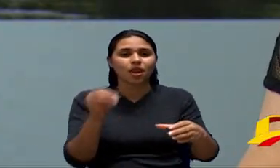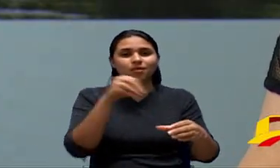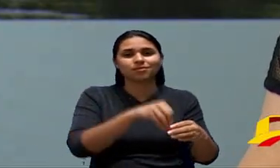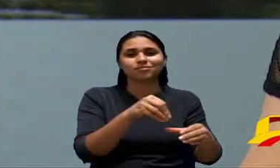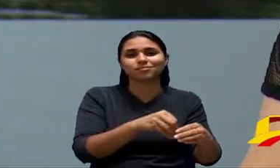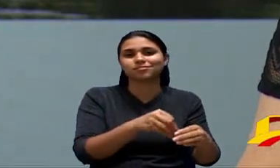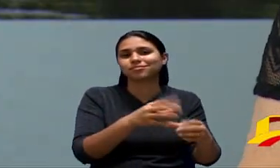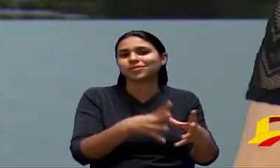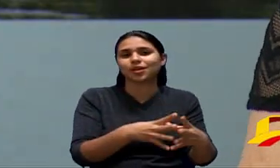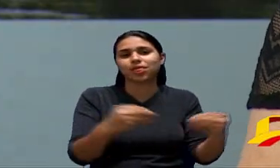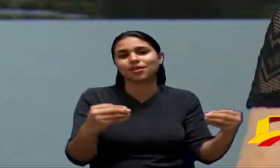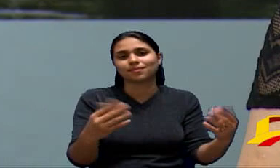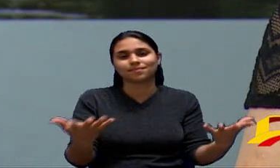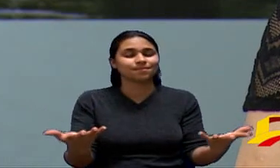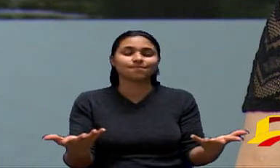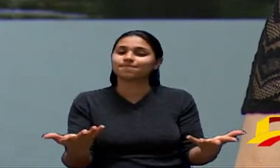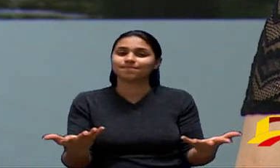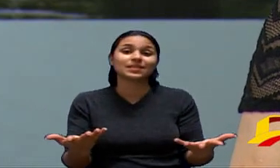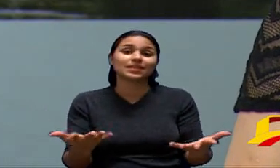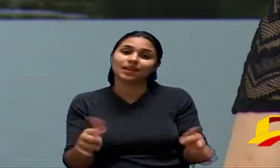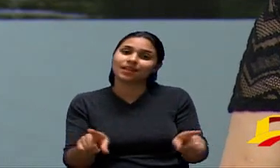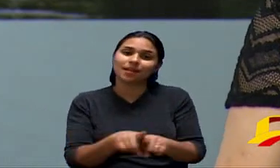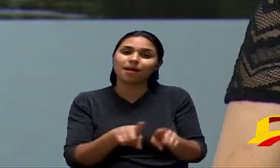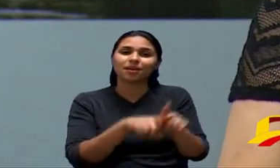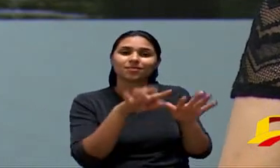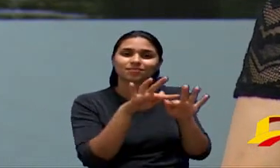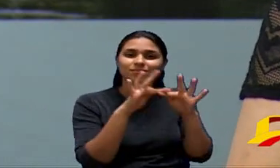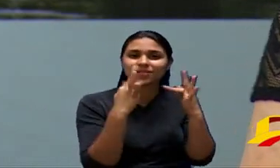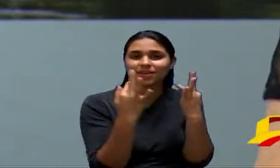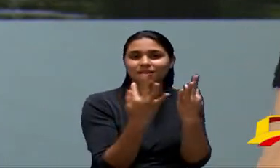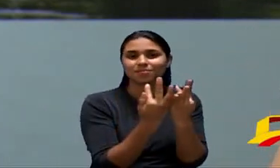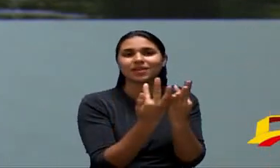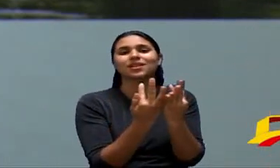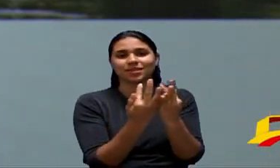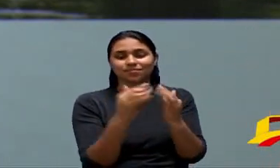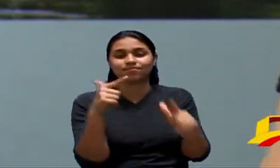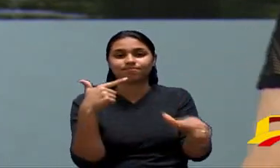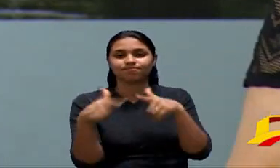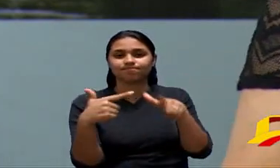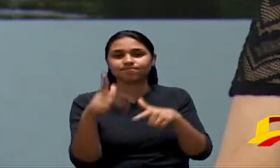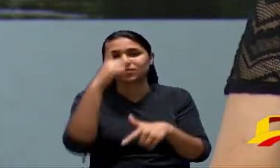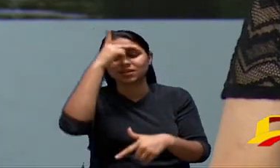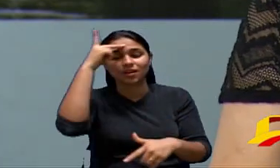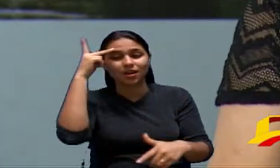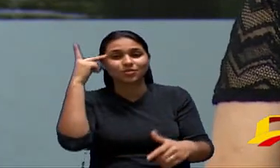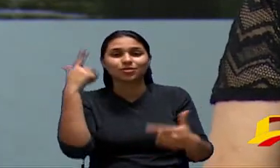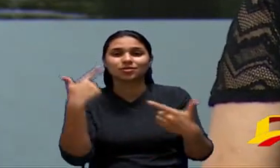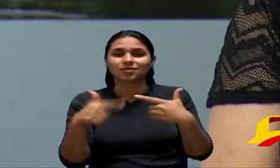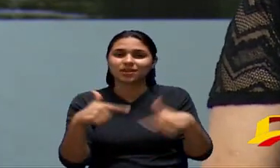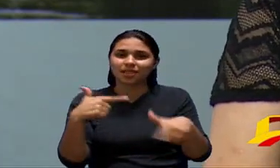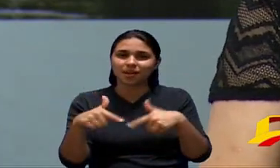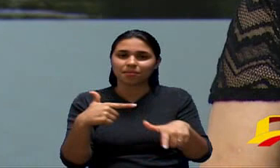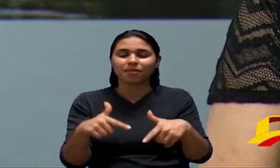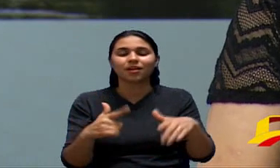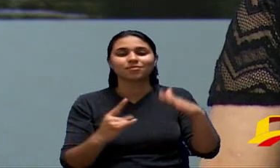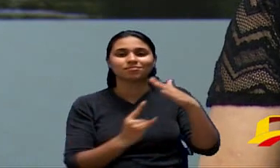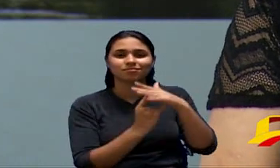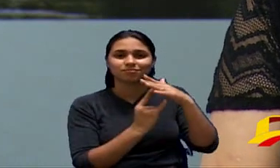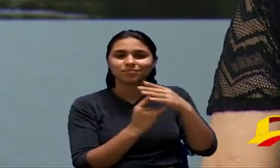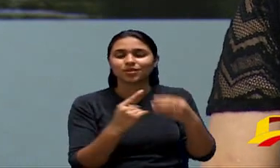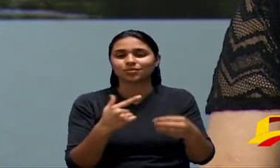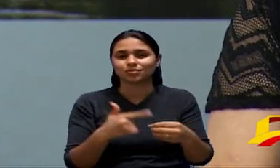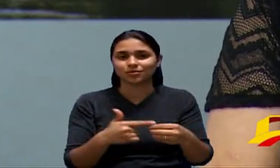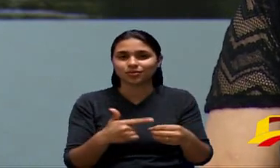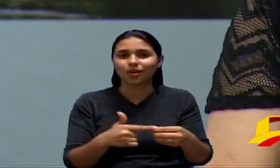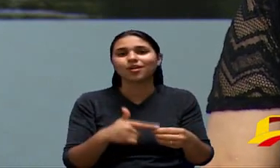consequentemente seus familiares né então assim é um desemprego em massa e ao contrário